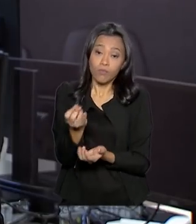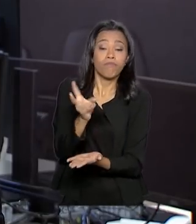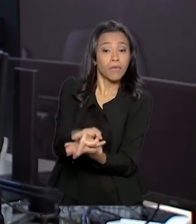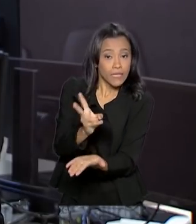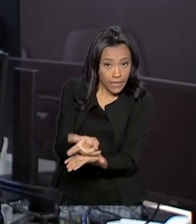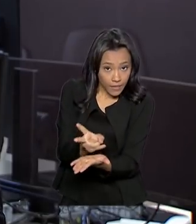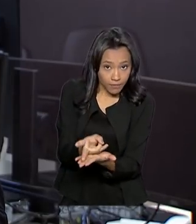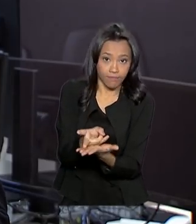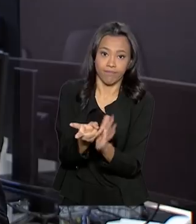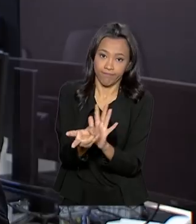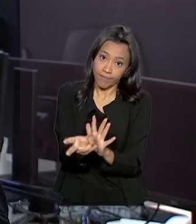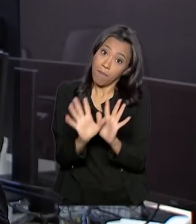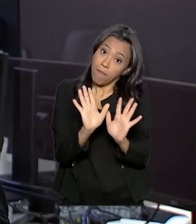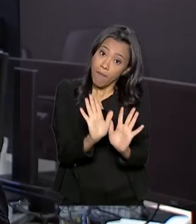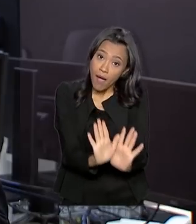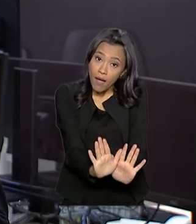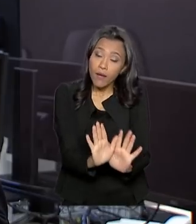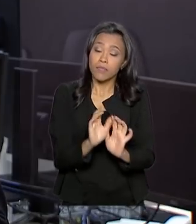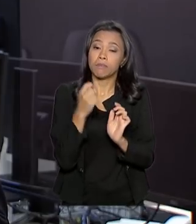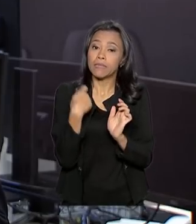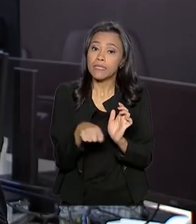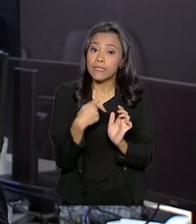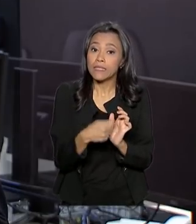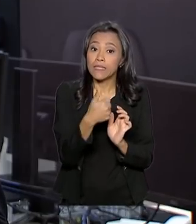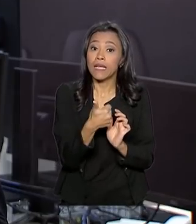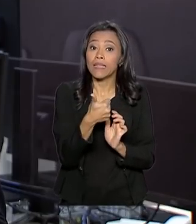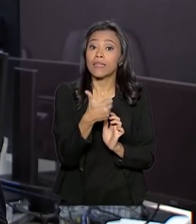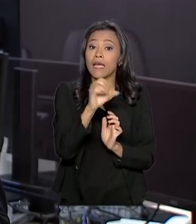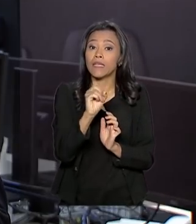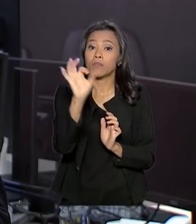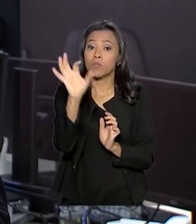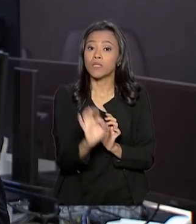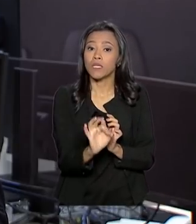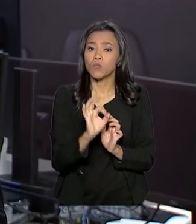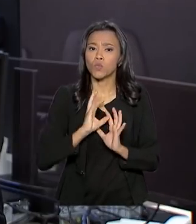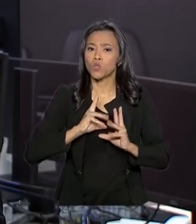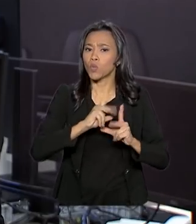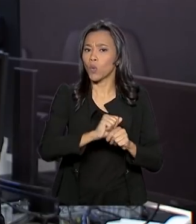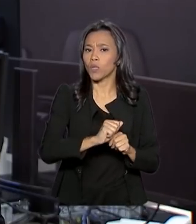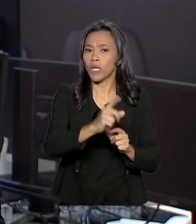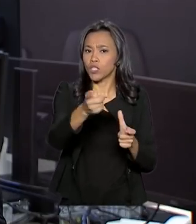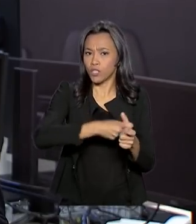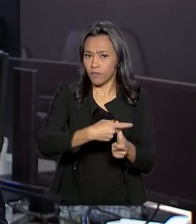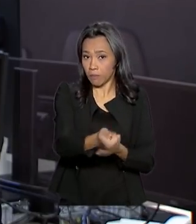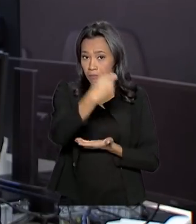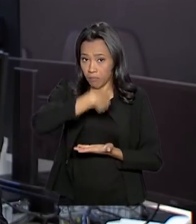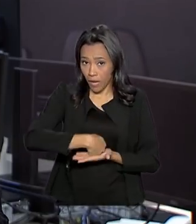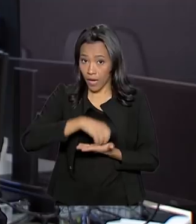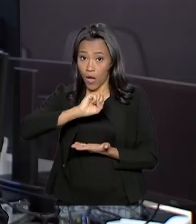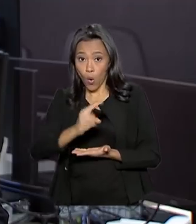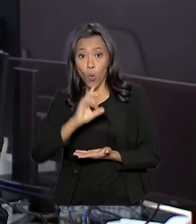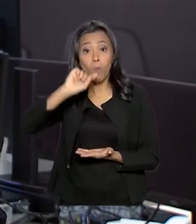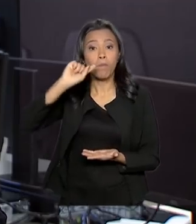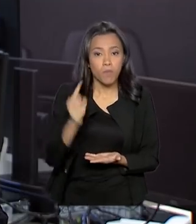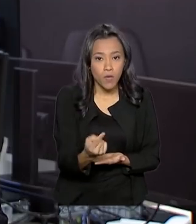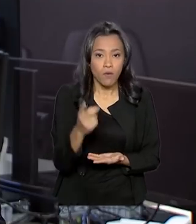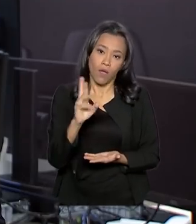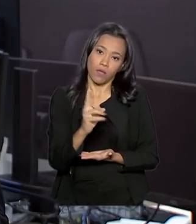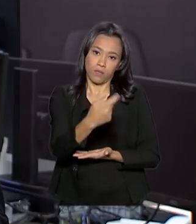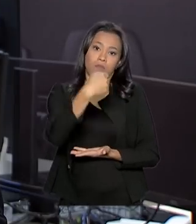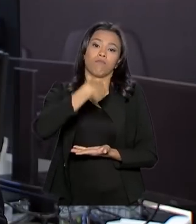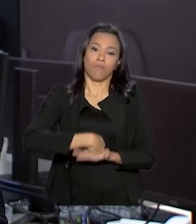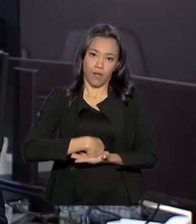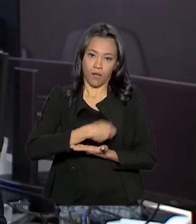importante para isso, viu? Os alunos têm que dar uma entrada de 10% do valor total da dívida ou mil reais, o que for maior. Já a